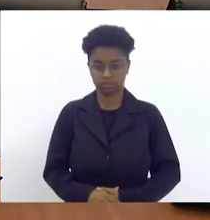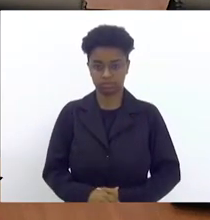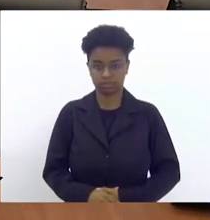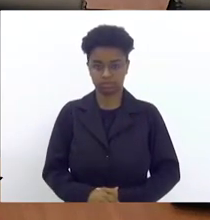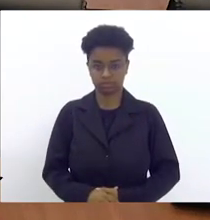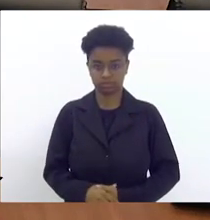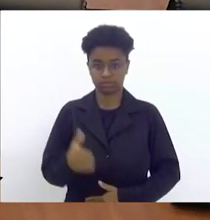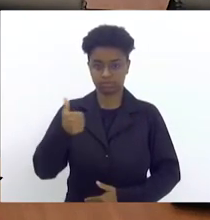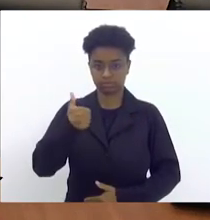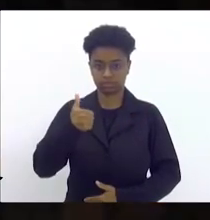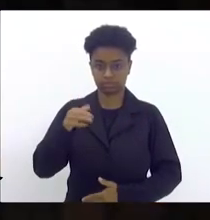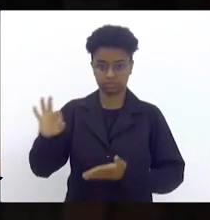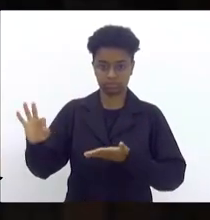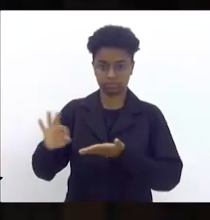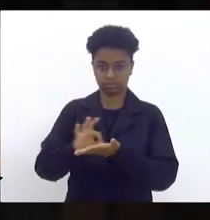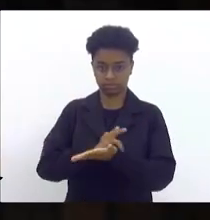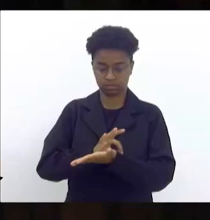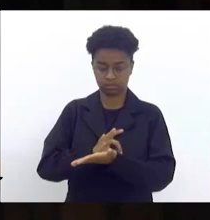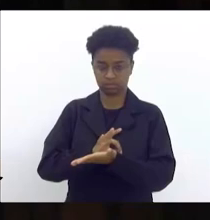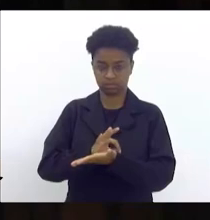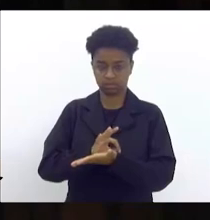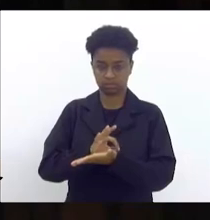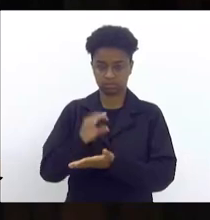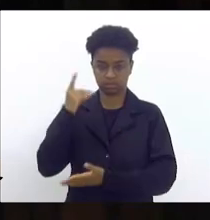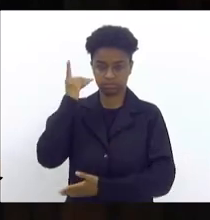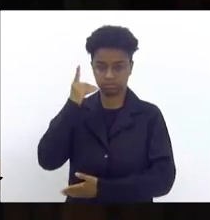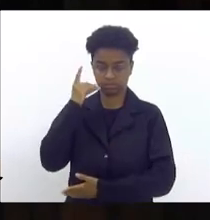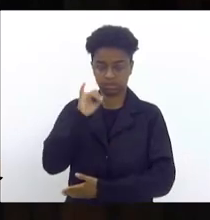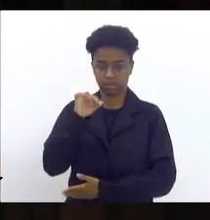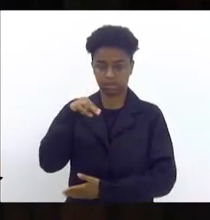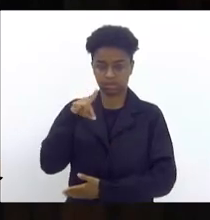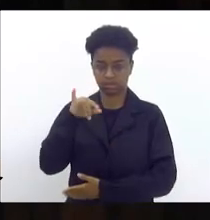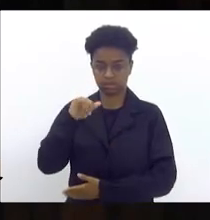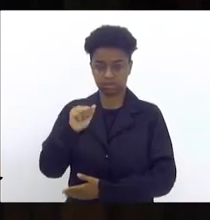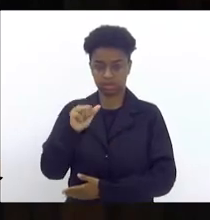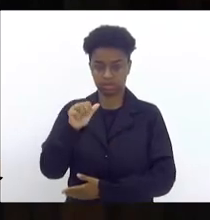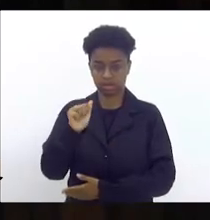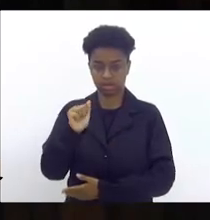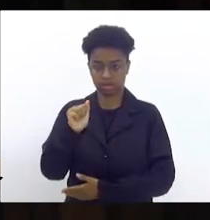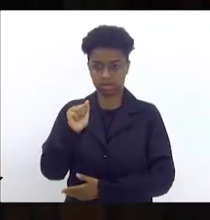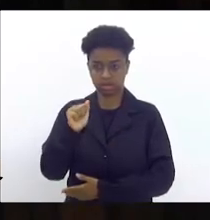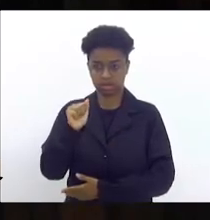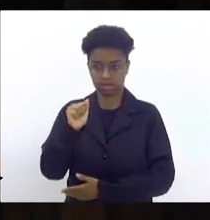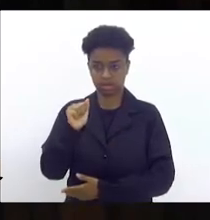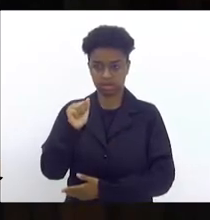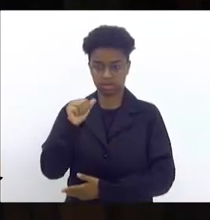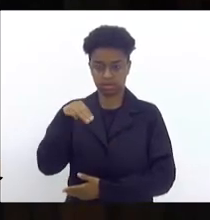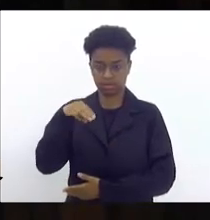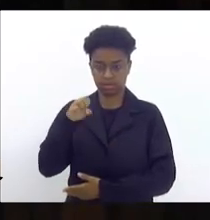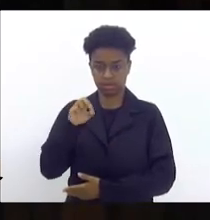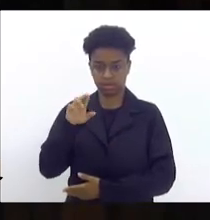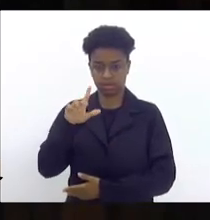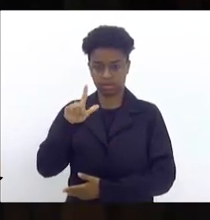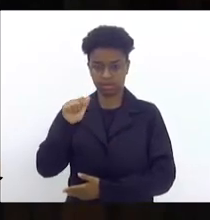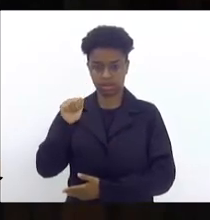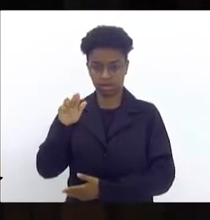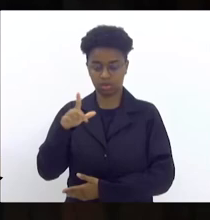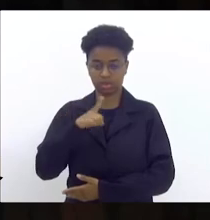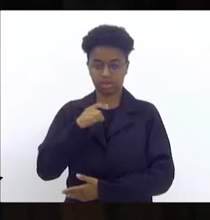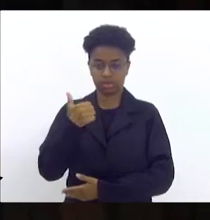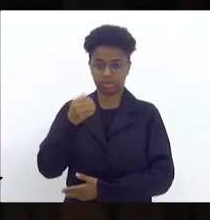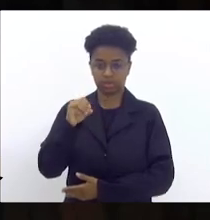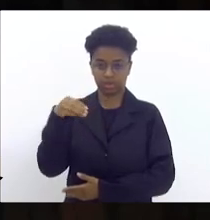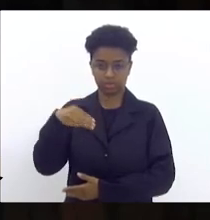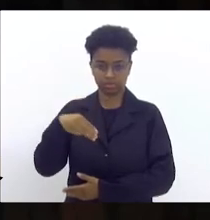Primeira oradora escrita, deputada Índia Merlau. A senhora tem 10 minutos